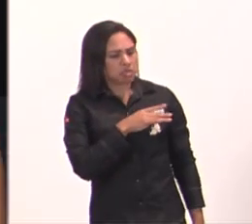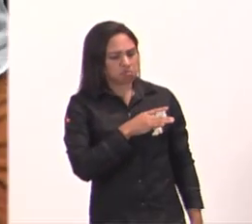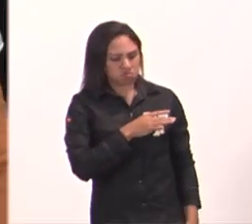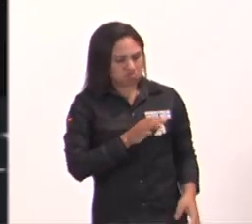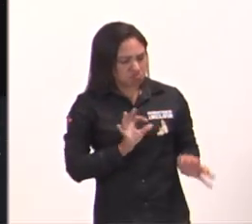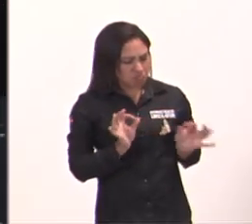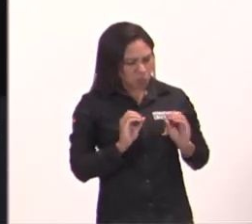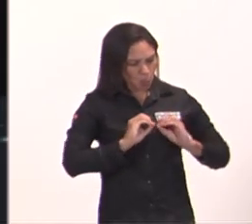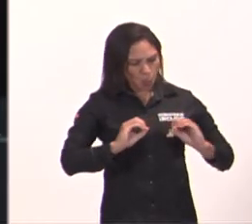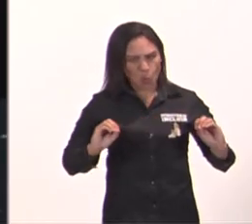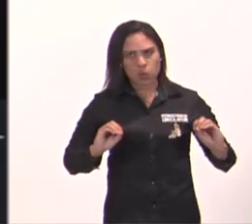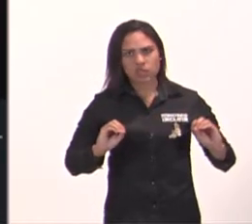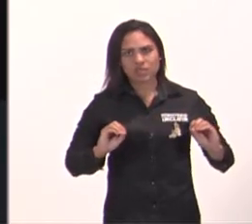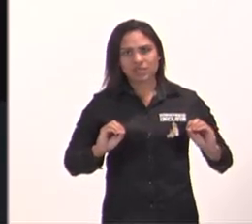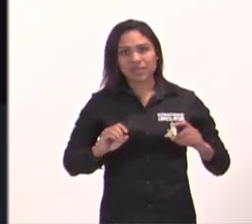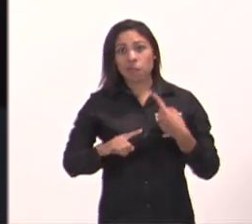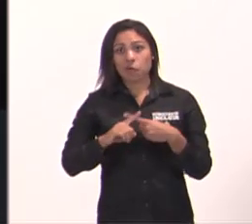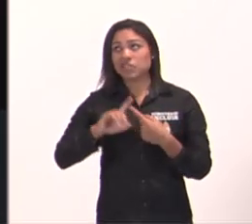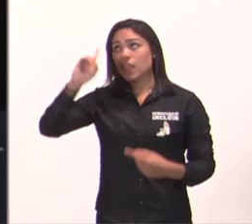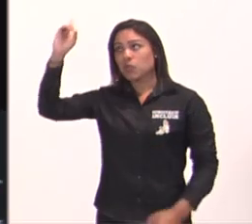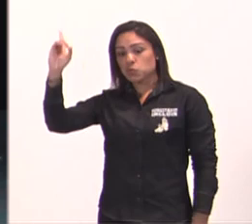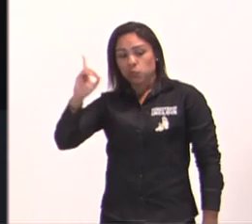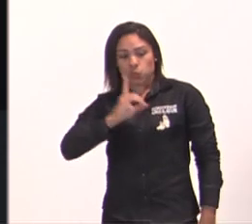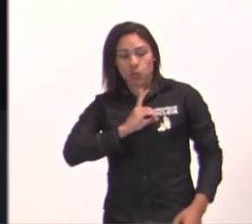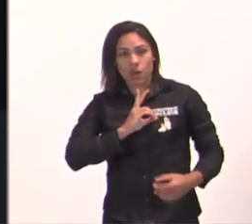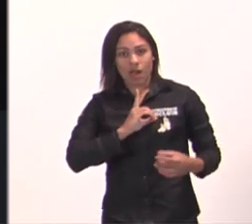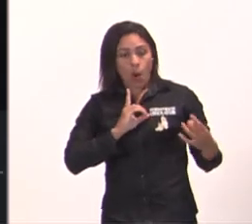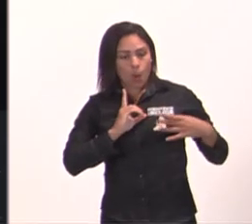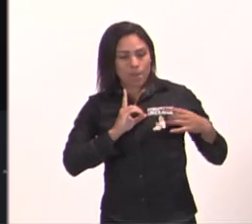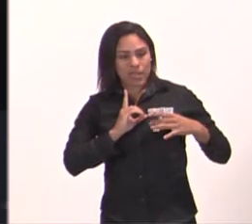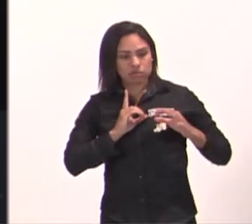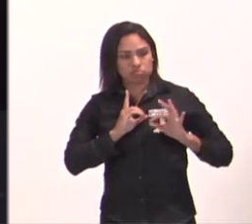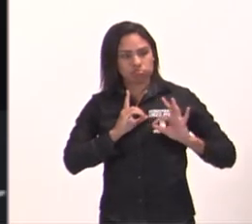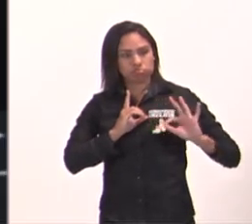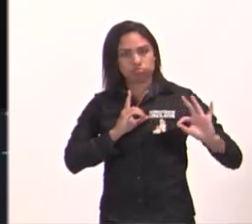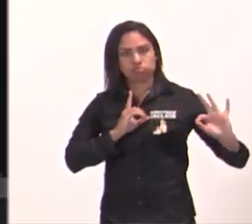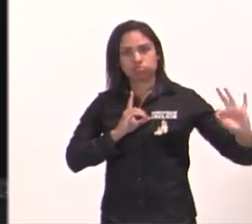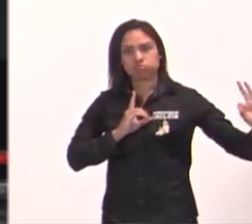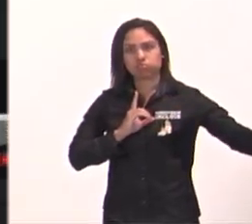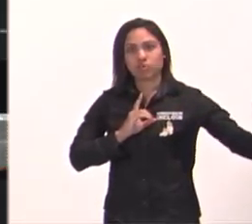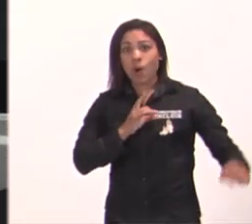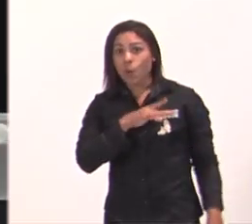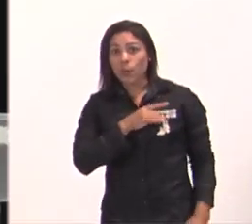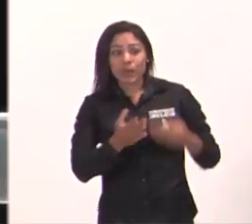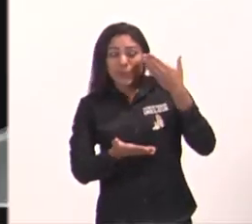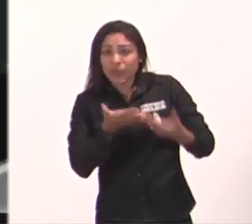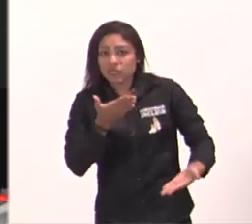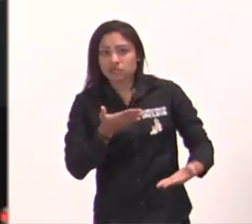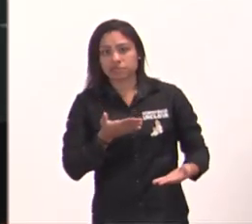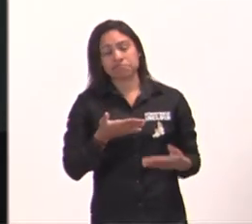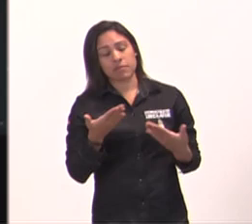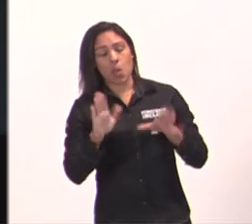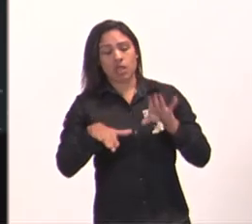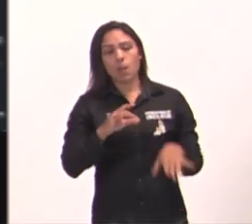chega, o medo vai recuando, quando Deus te domina, o medo perdeu, o medo é até importante, é